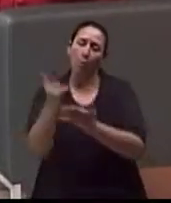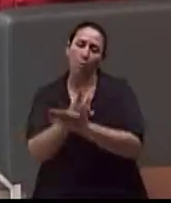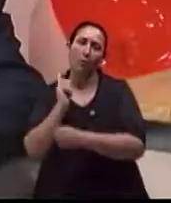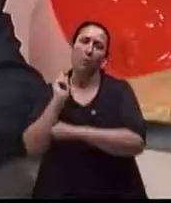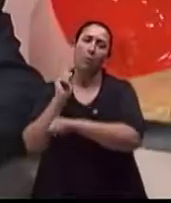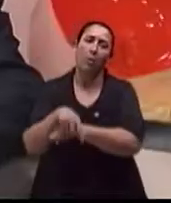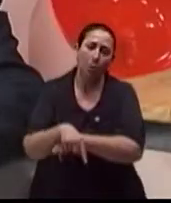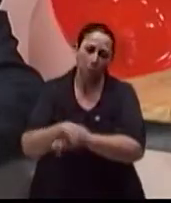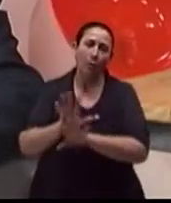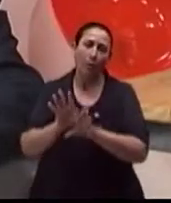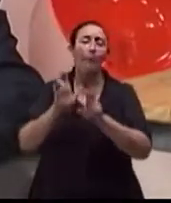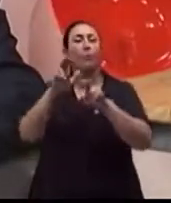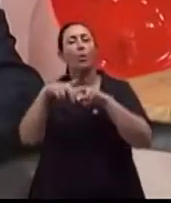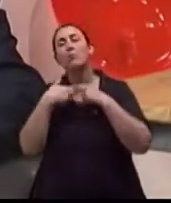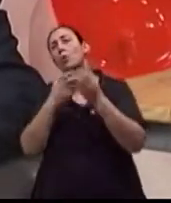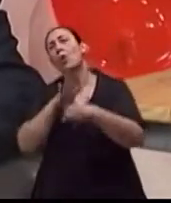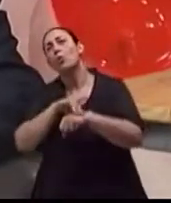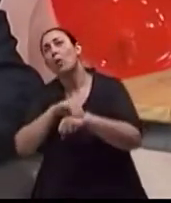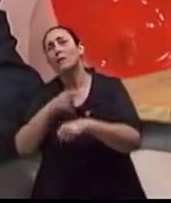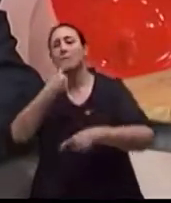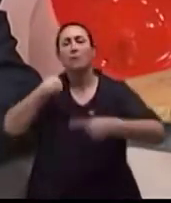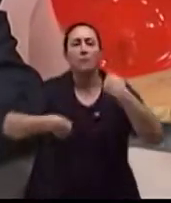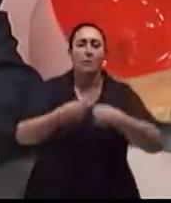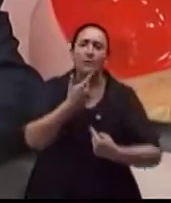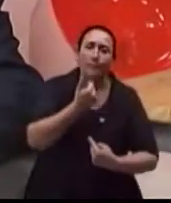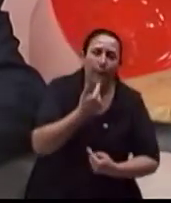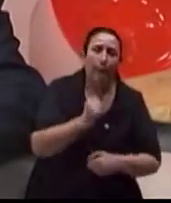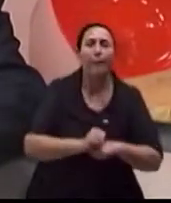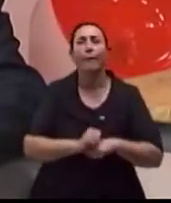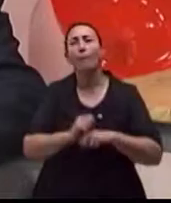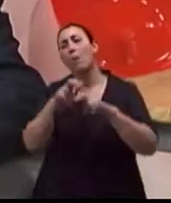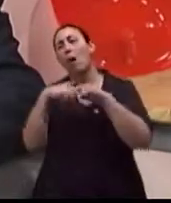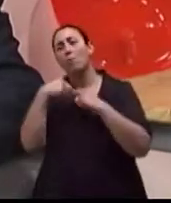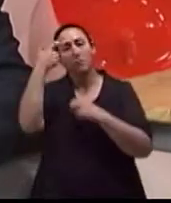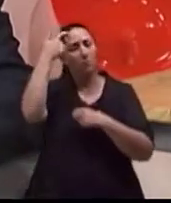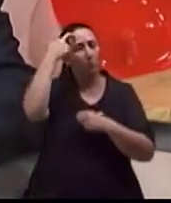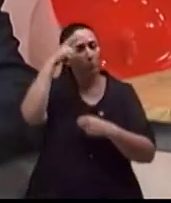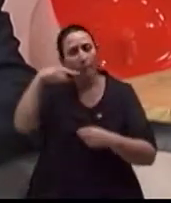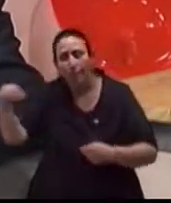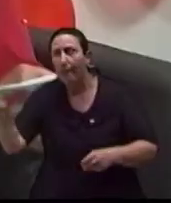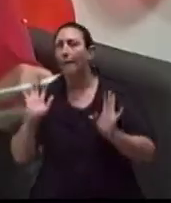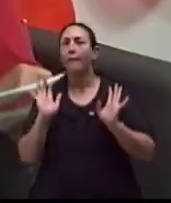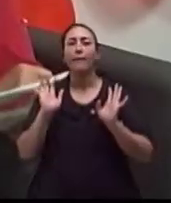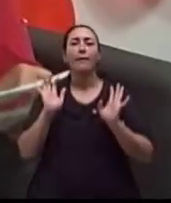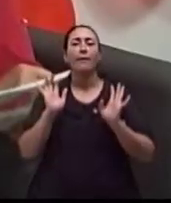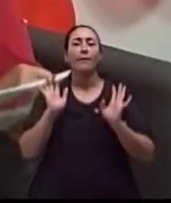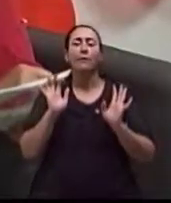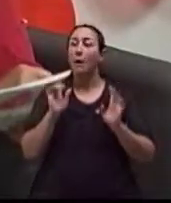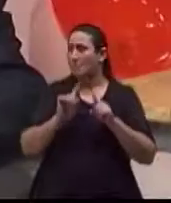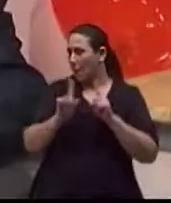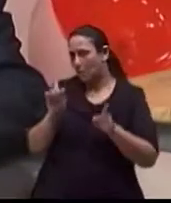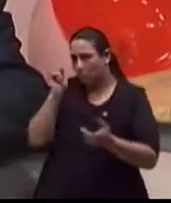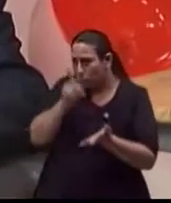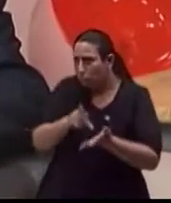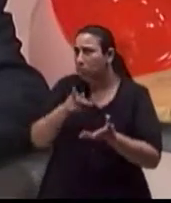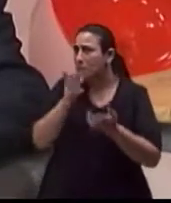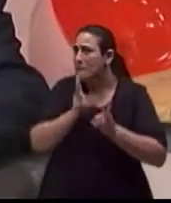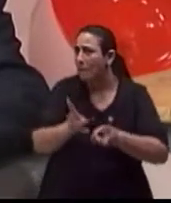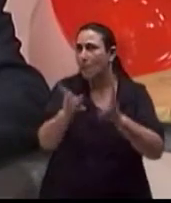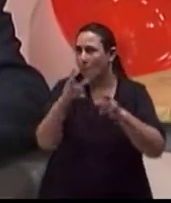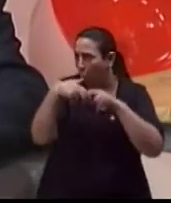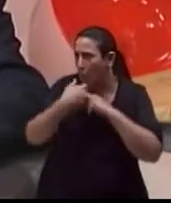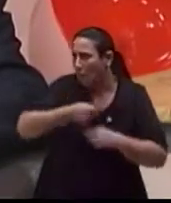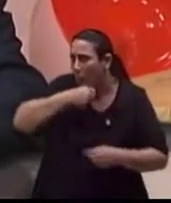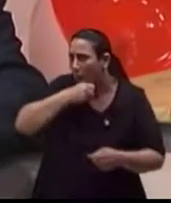ser causada por uma doença vascular, uma doença neurológica. Mas não simplesmente porque está envelhecendo. Não simplesmente porque está